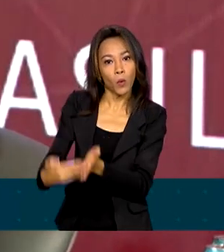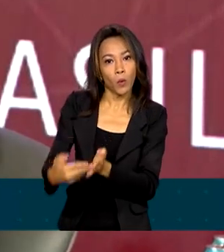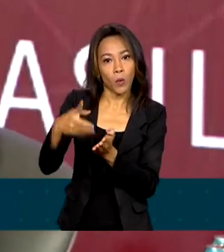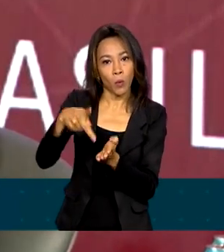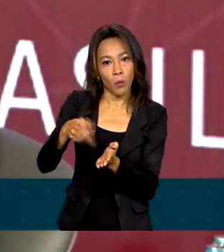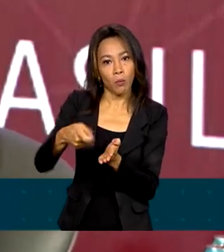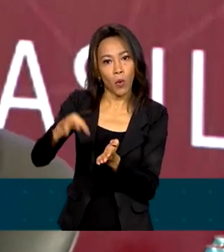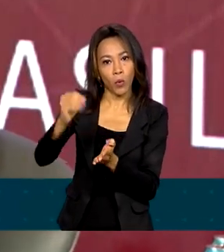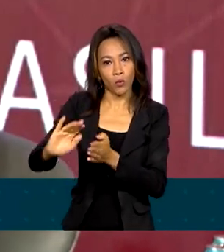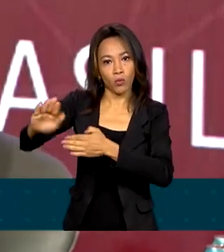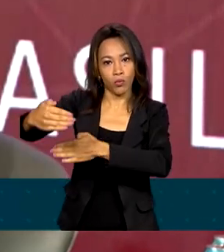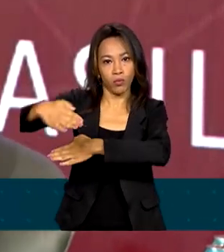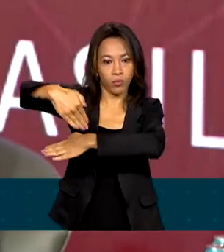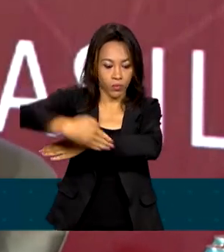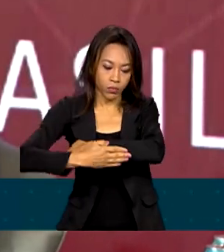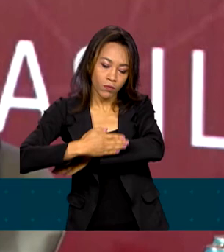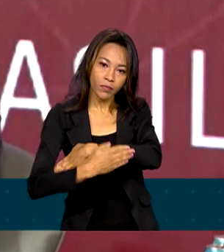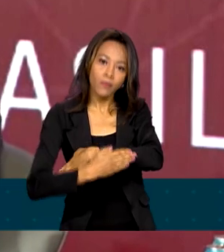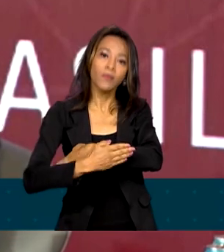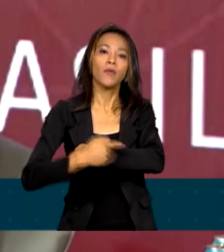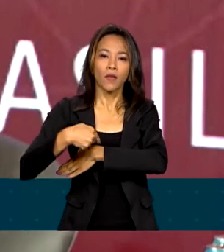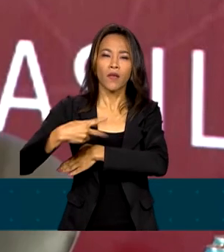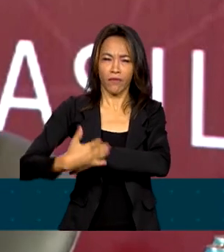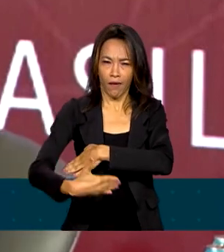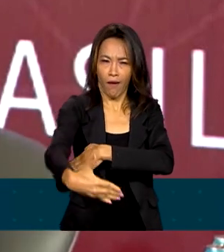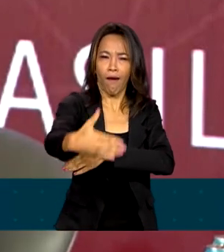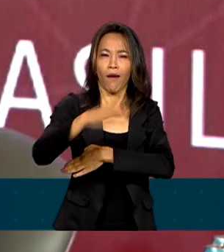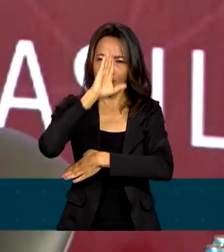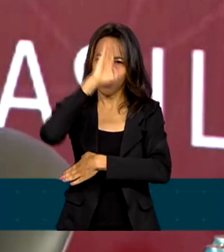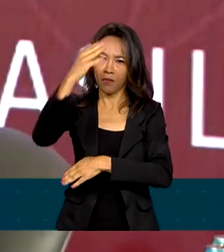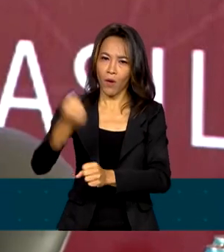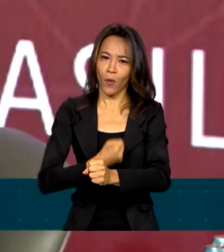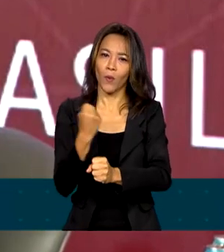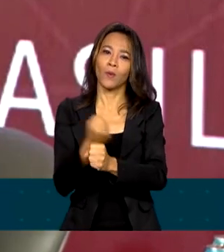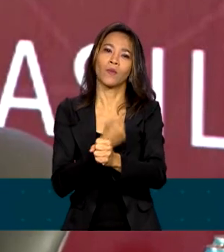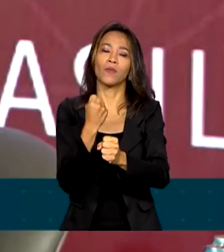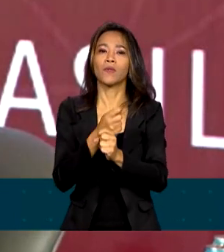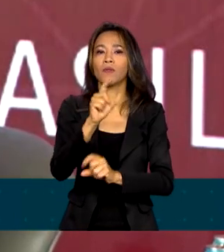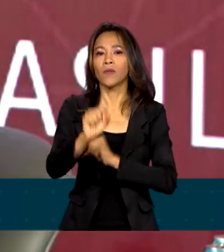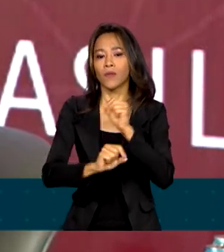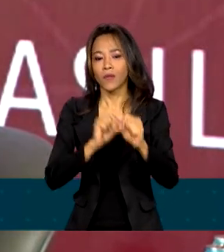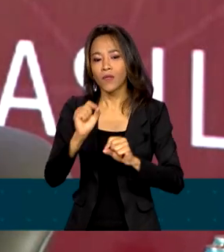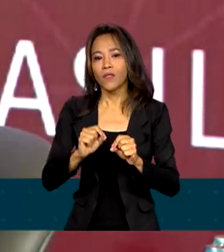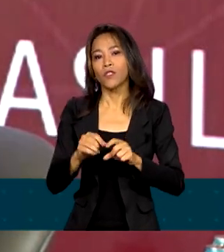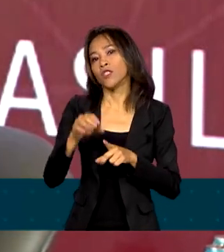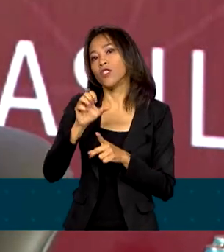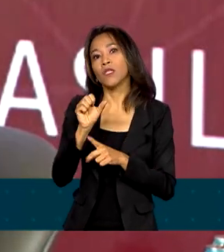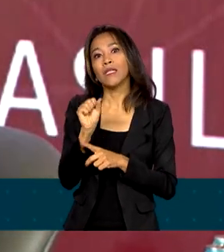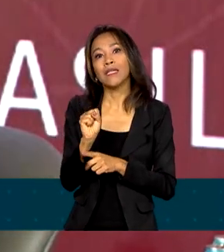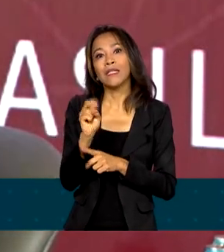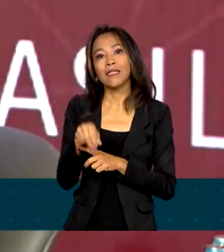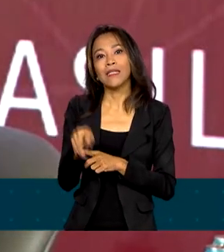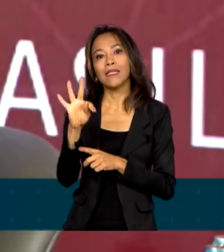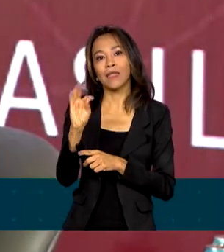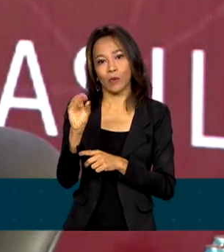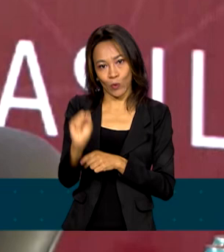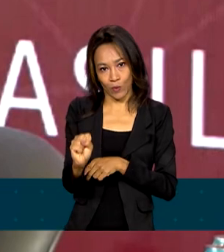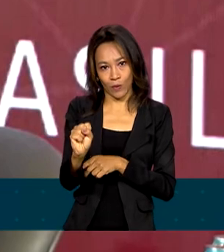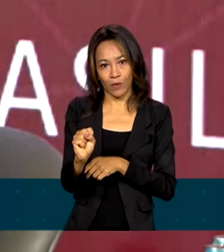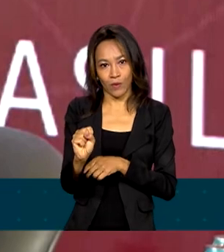principal obra que, na minha visão, vai acontecer, que é a construção do túnel de Santos, que é um